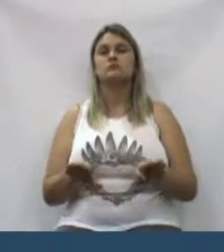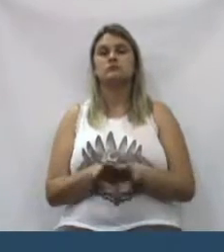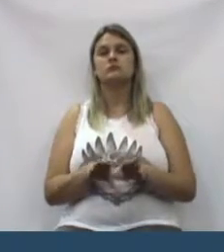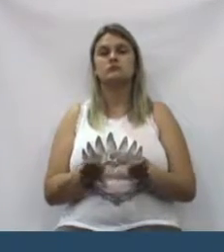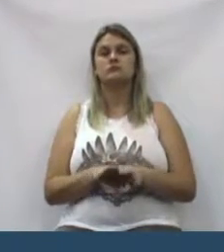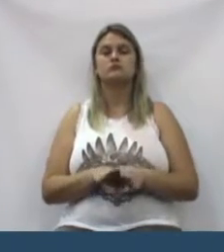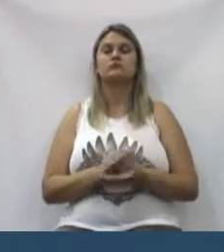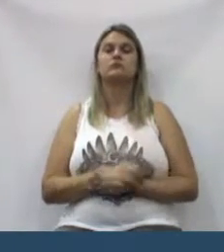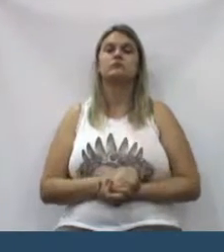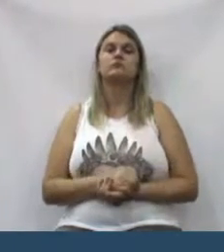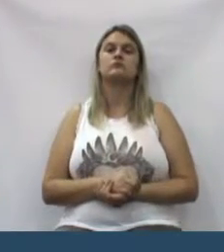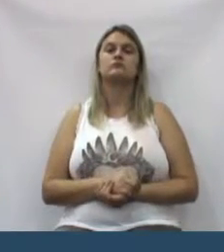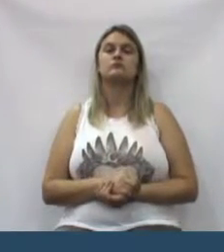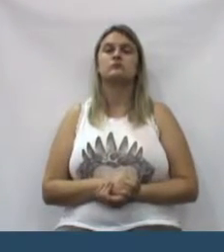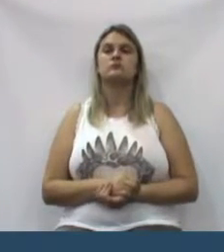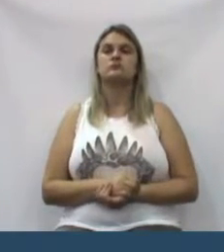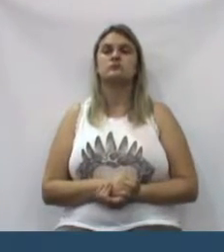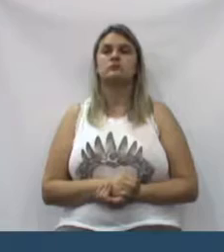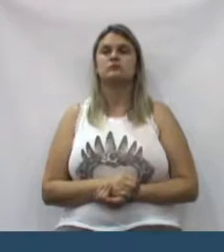disso,